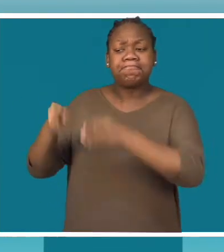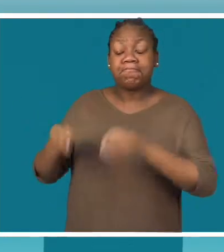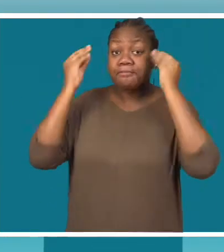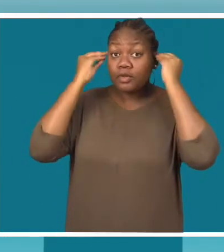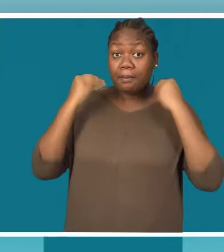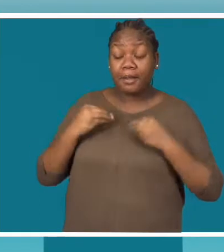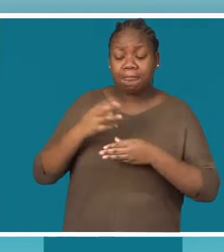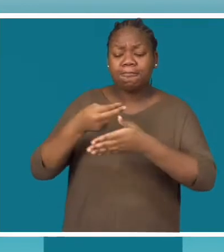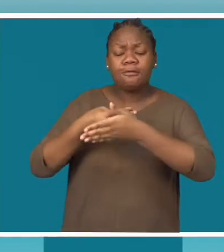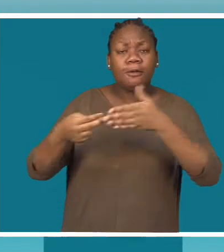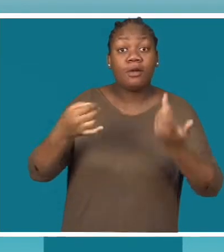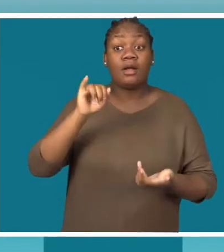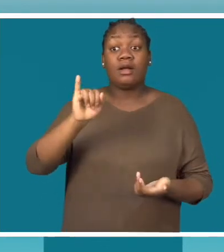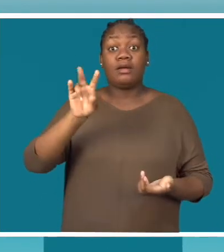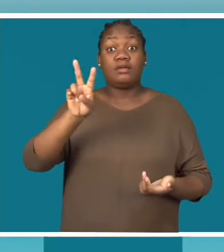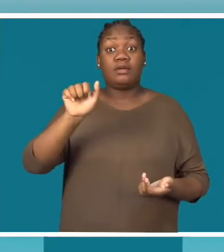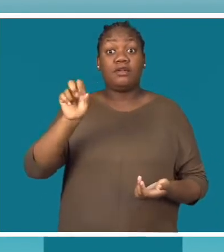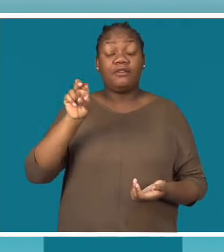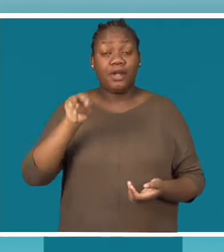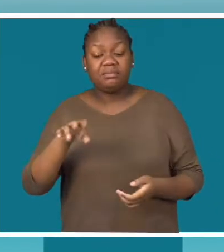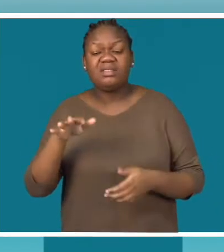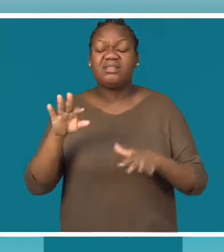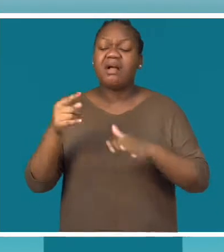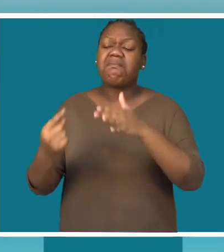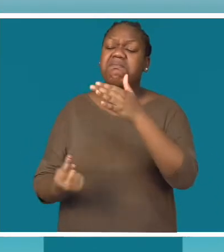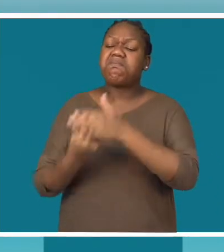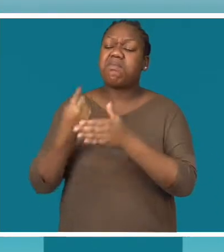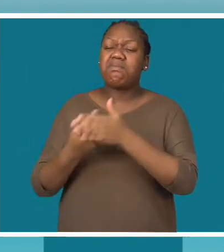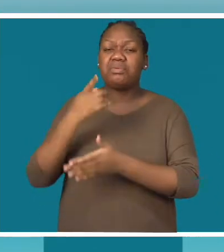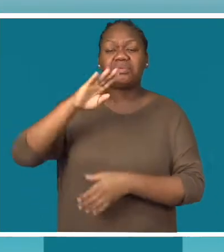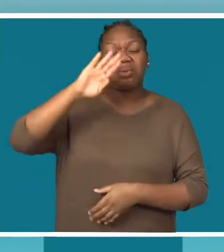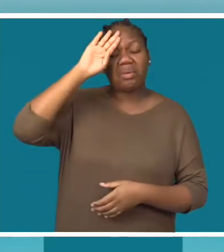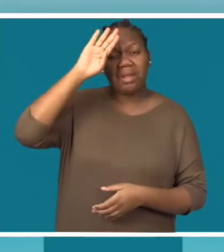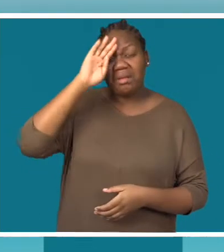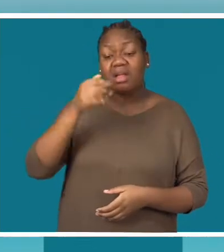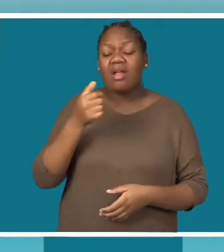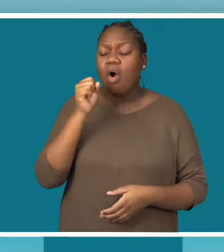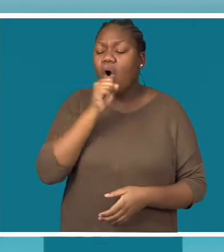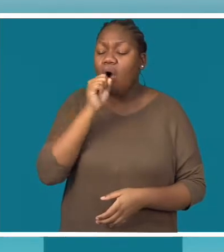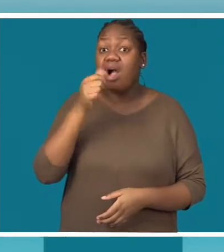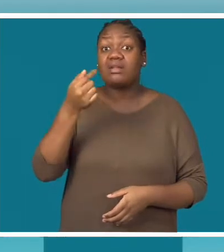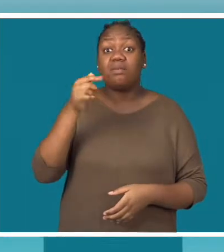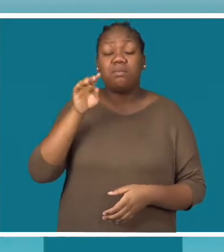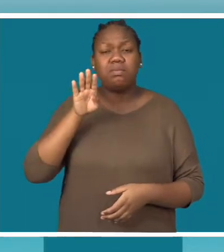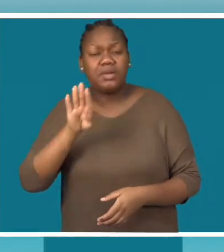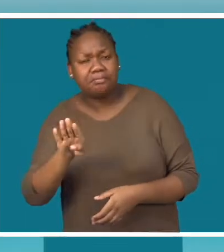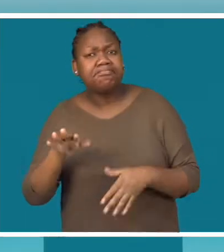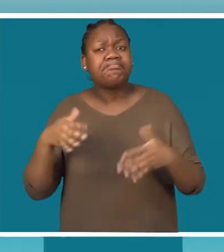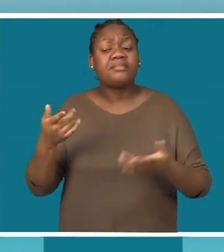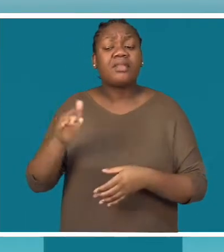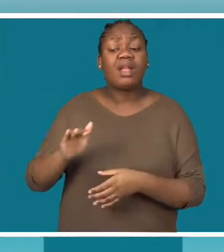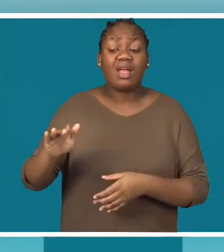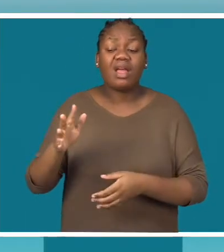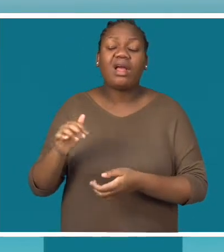Ivan Manissa, do Ministério da Saúde, há mais casos de tuberculose diagnosticados em consequência da introdução de